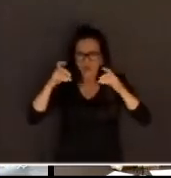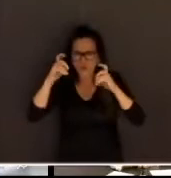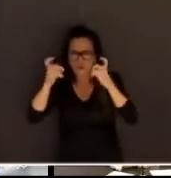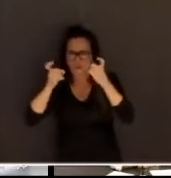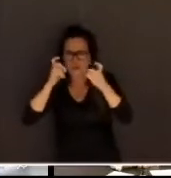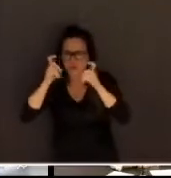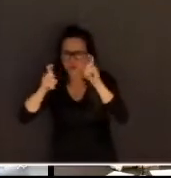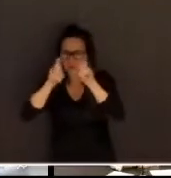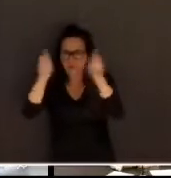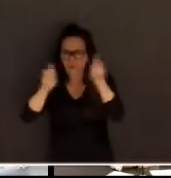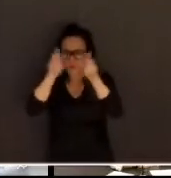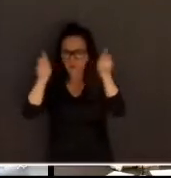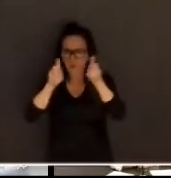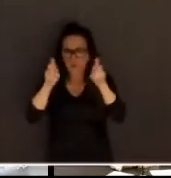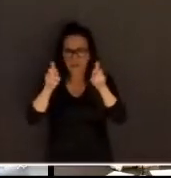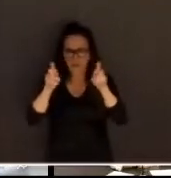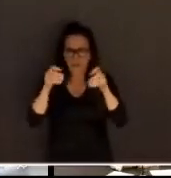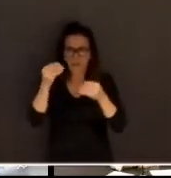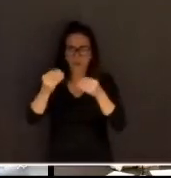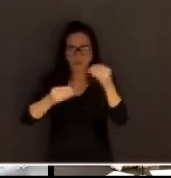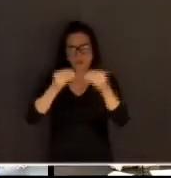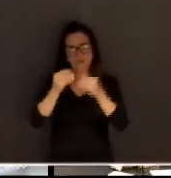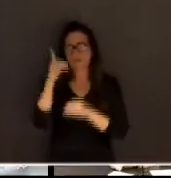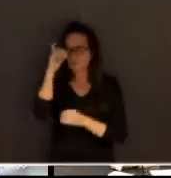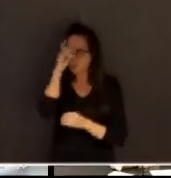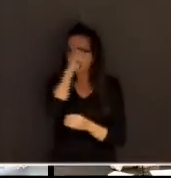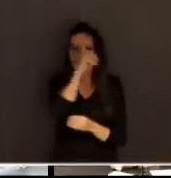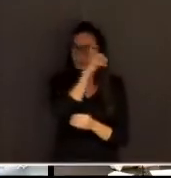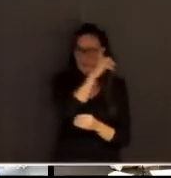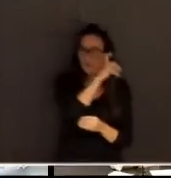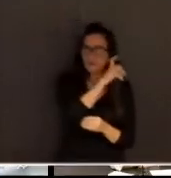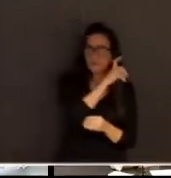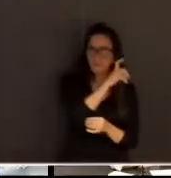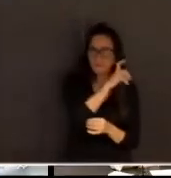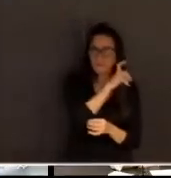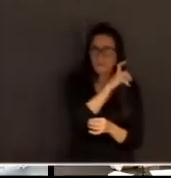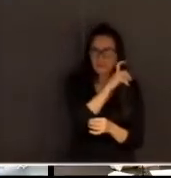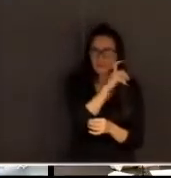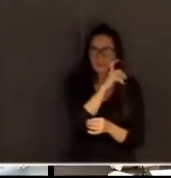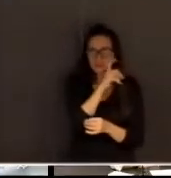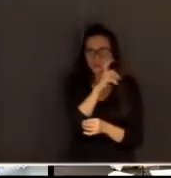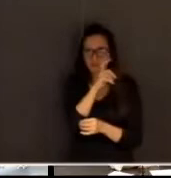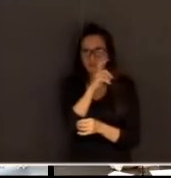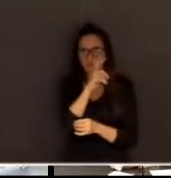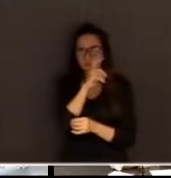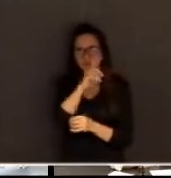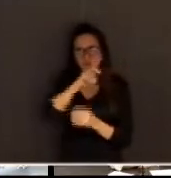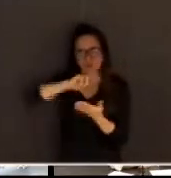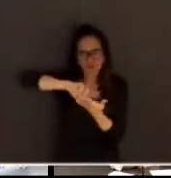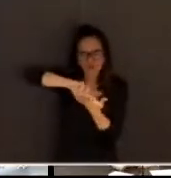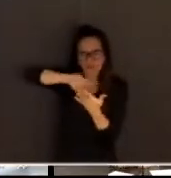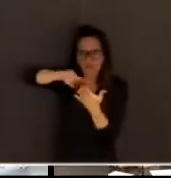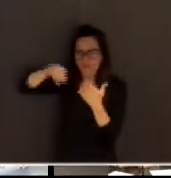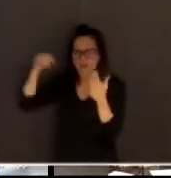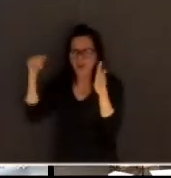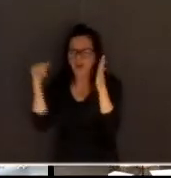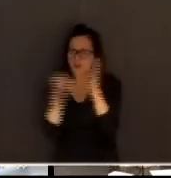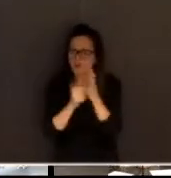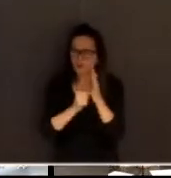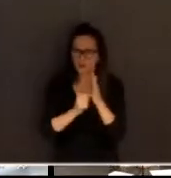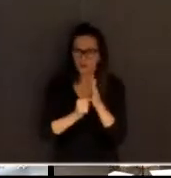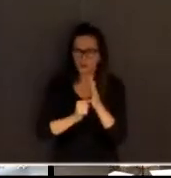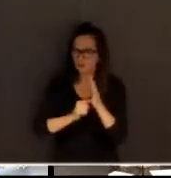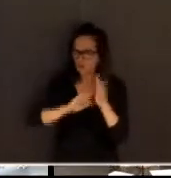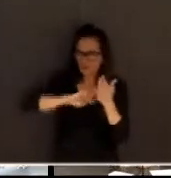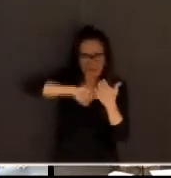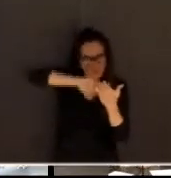seja, é inviável, ainda mais num júri, por exemplo, de vários réus que nós vamos contabilizar em cerca de nove horas. Você está sendo cruel demais